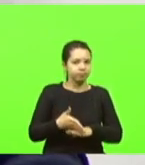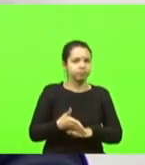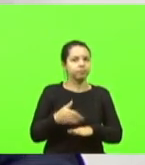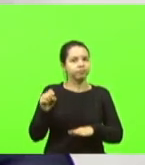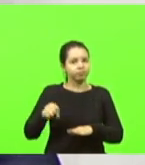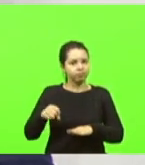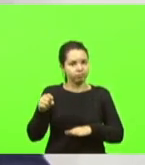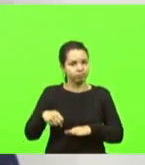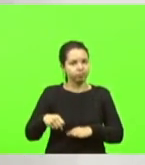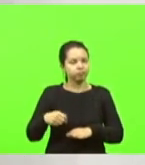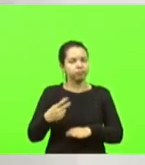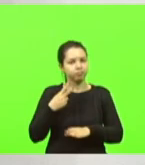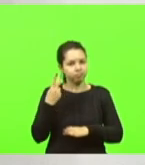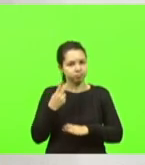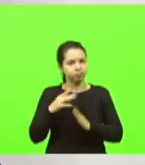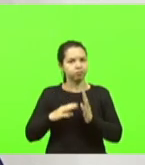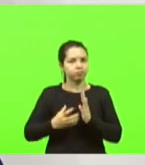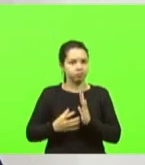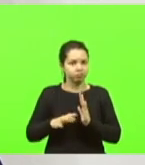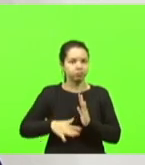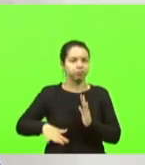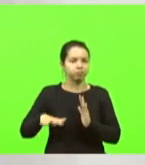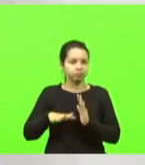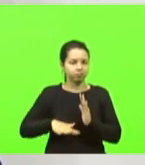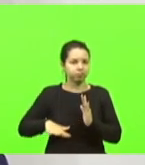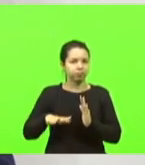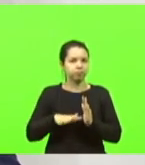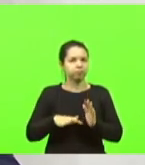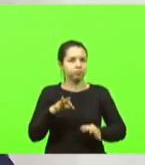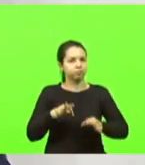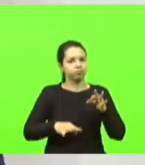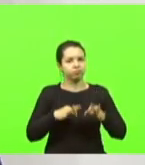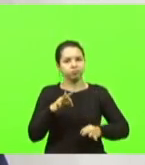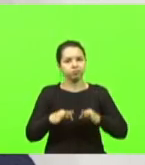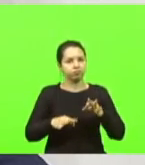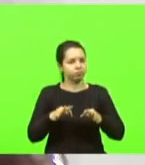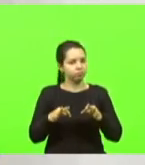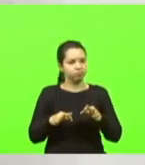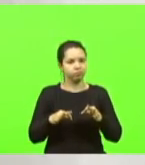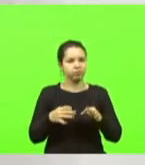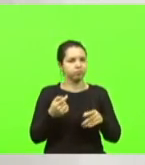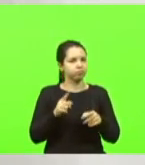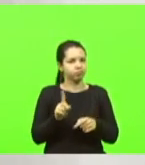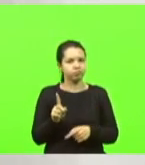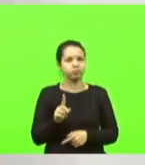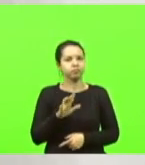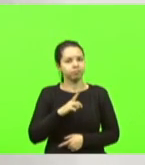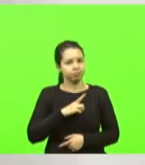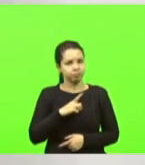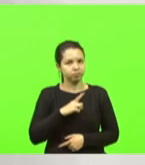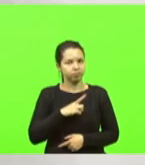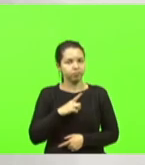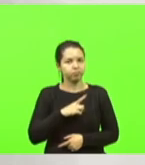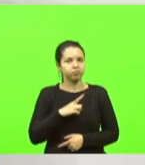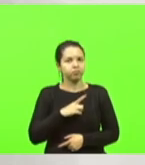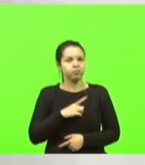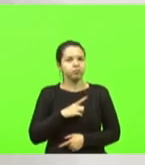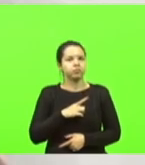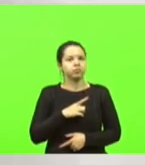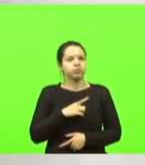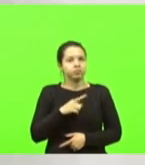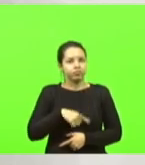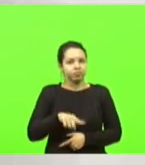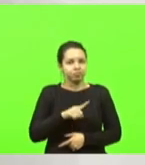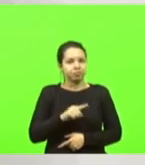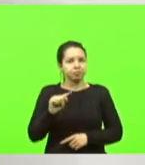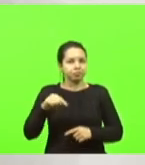parece que isso não dá para julgar, mas tem alguns, algumas expectativas já